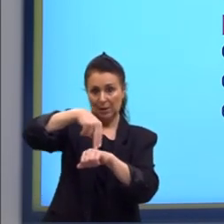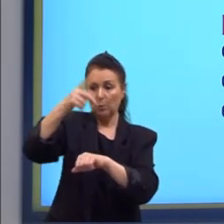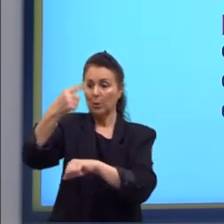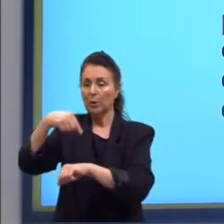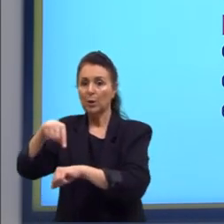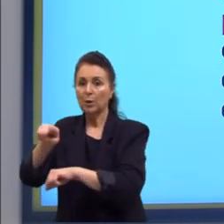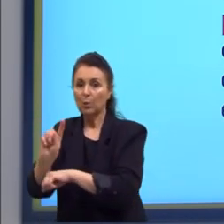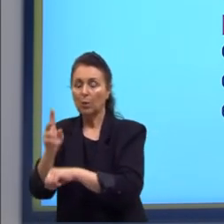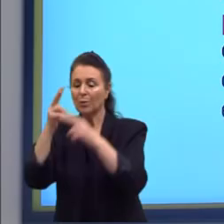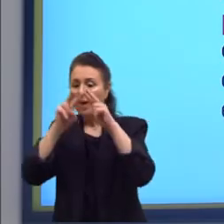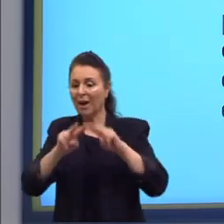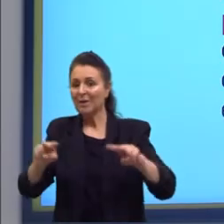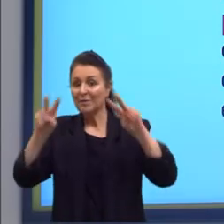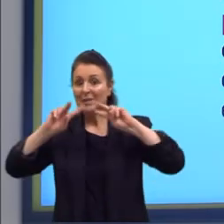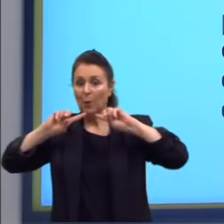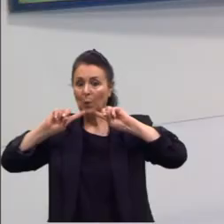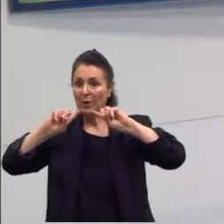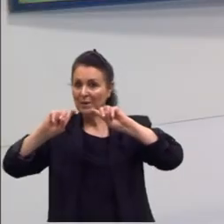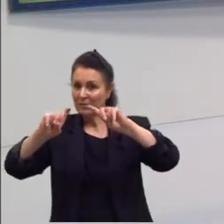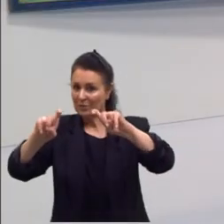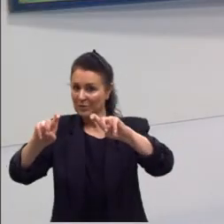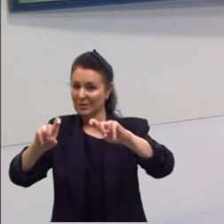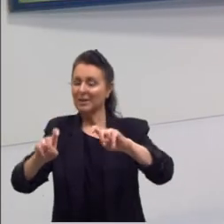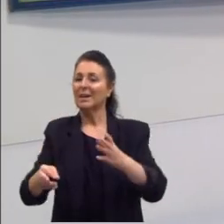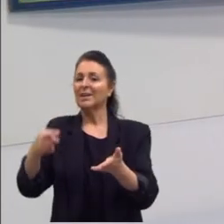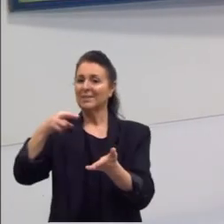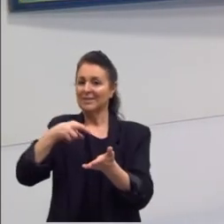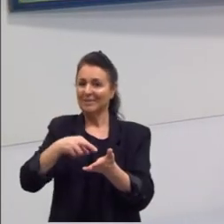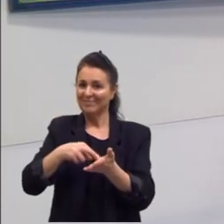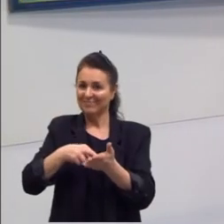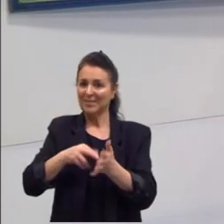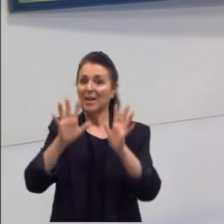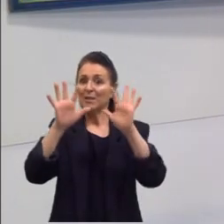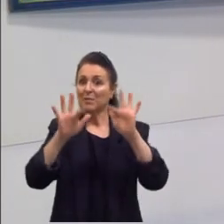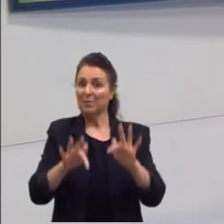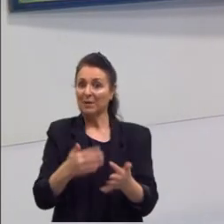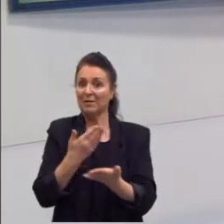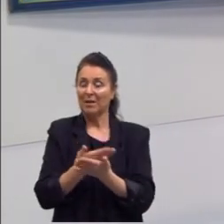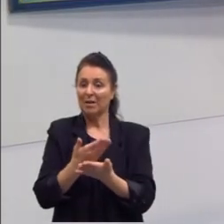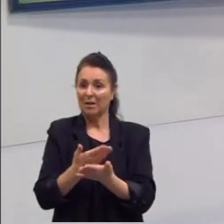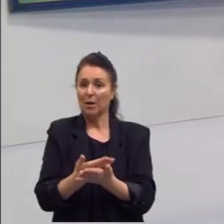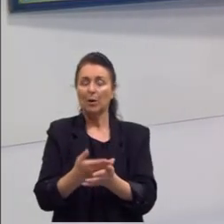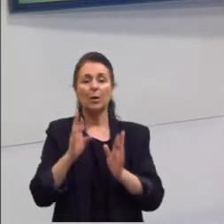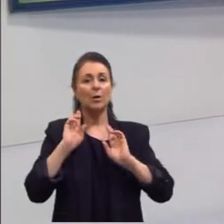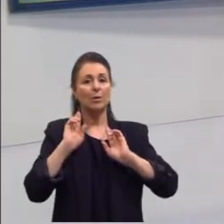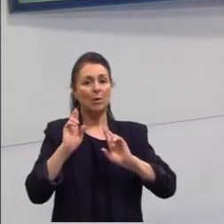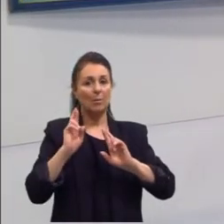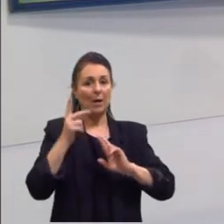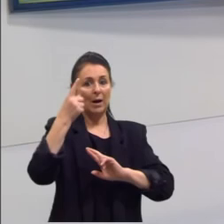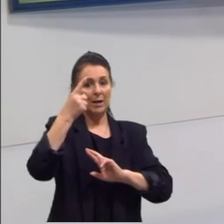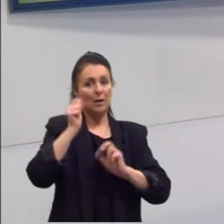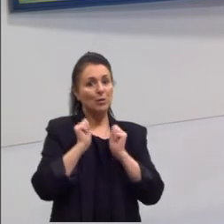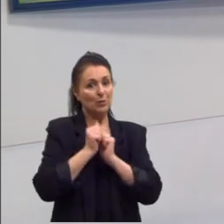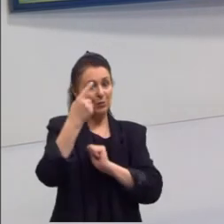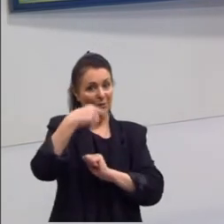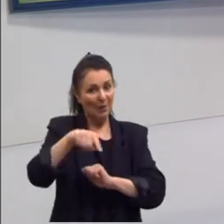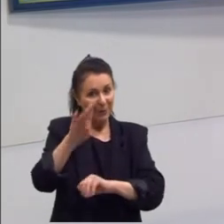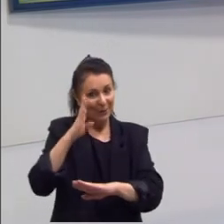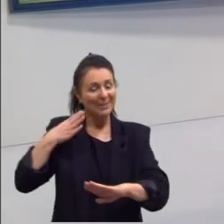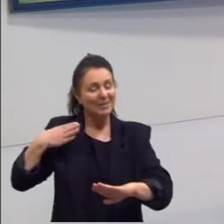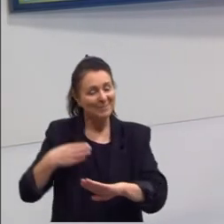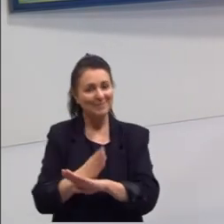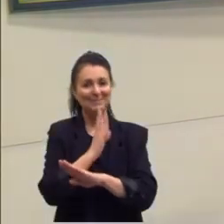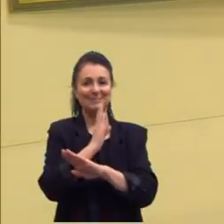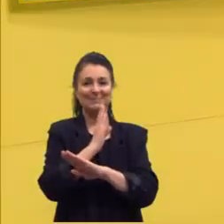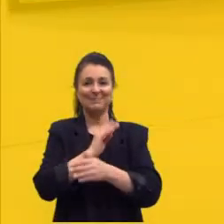tem essa visão crítica da realidade. Finalizo aqui a nossa aula, espero vocês na próxima e partiu